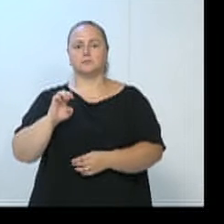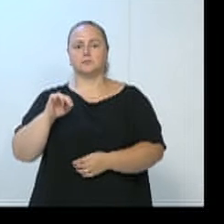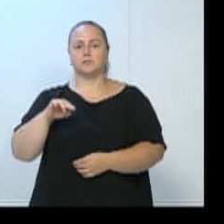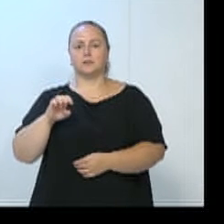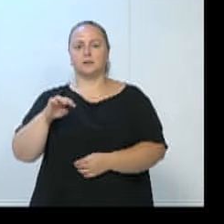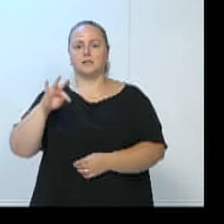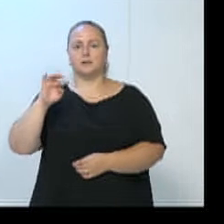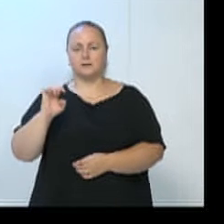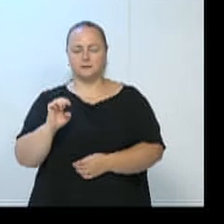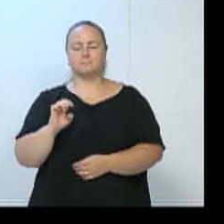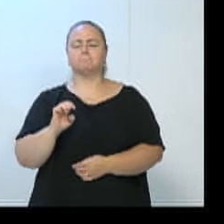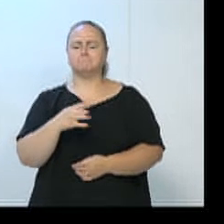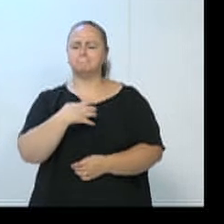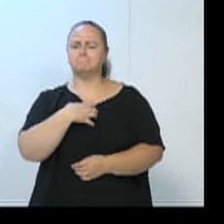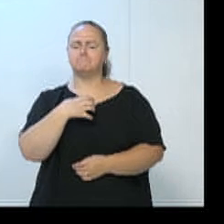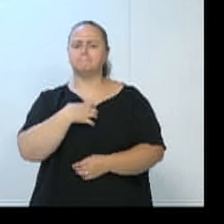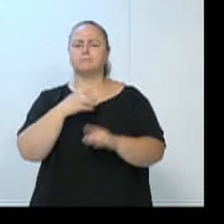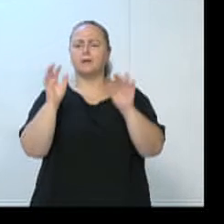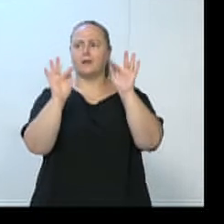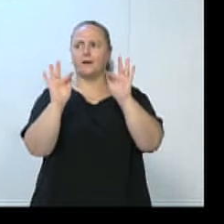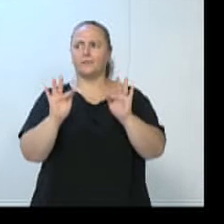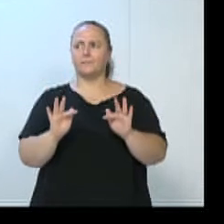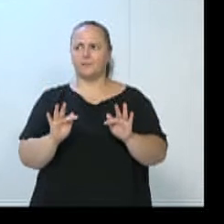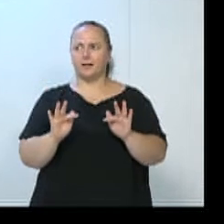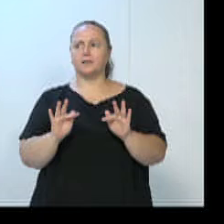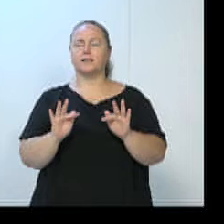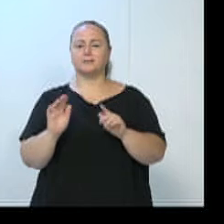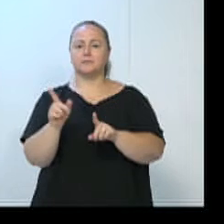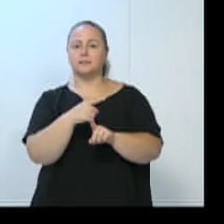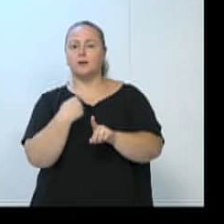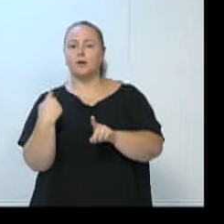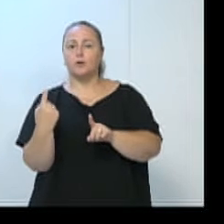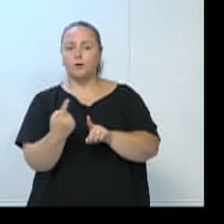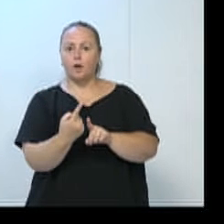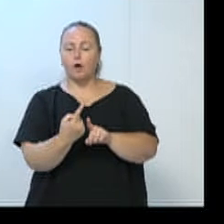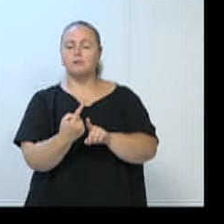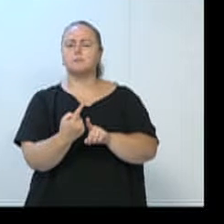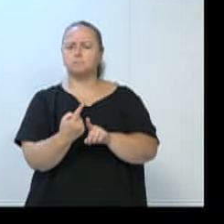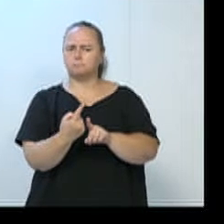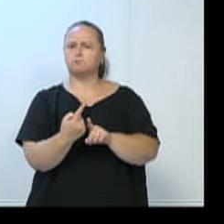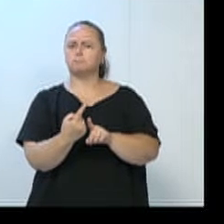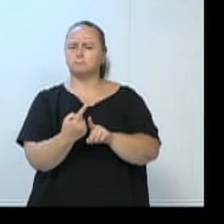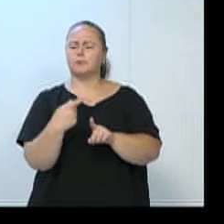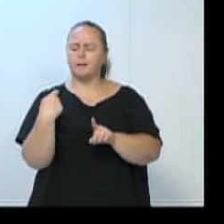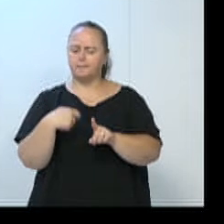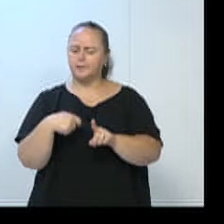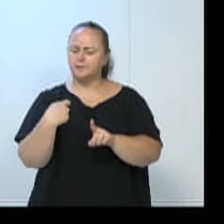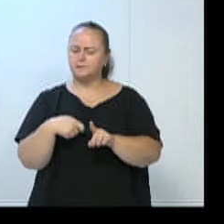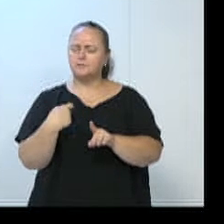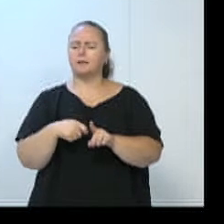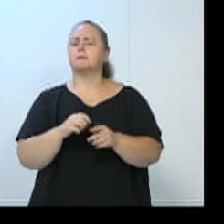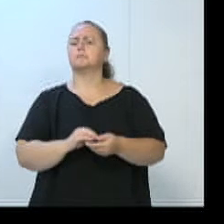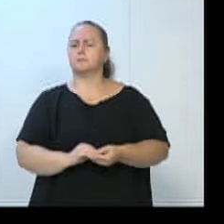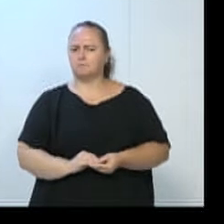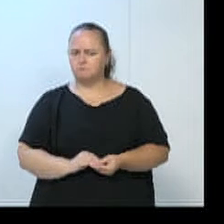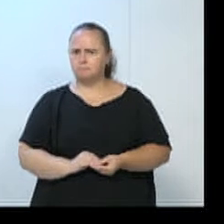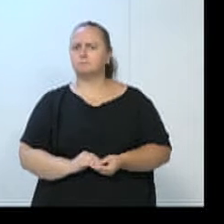gente realmente fica feliz, e esta Casa Legislativa, sempre e quando pode, deve sim, e tem que